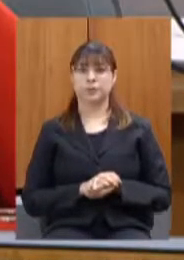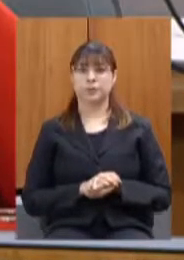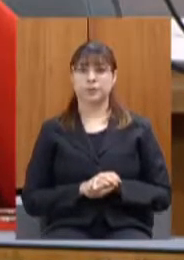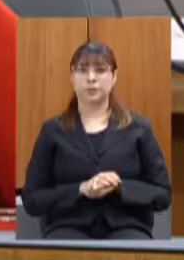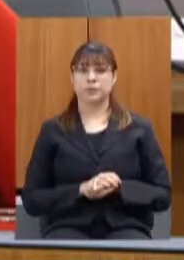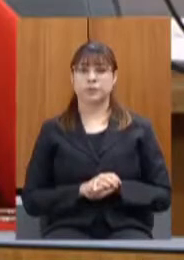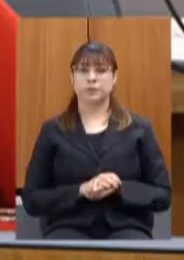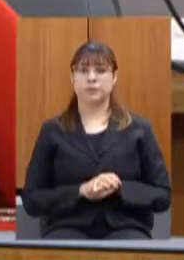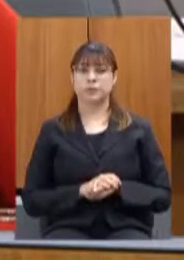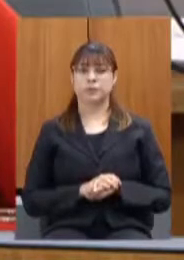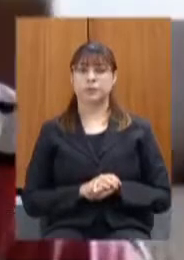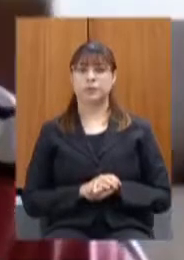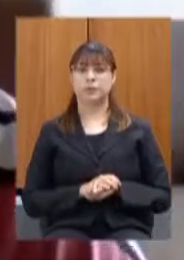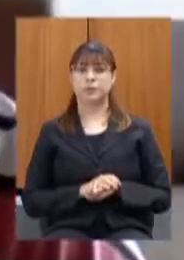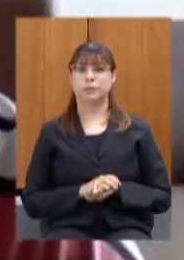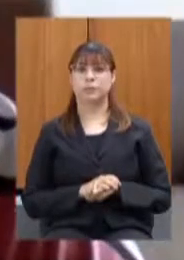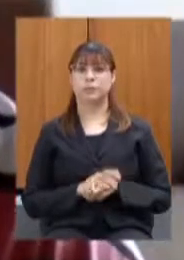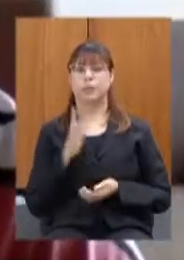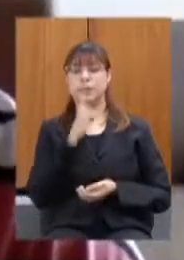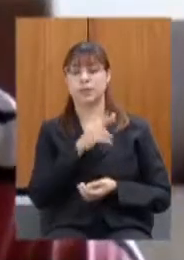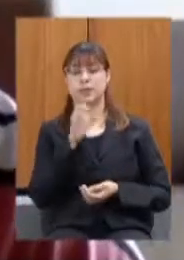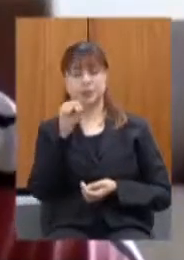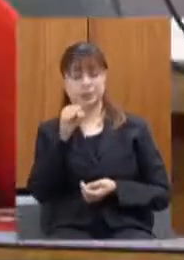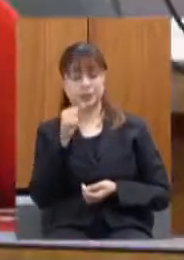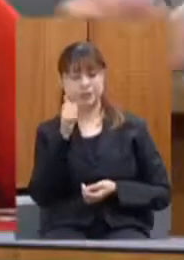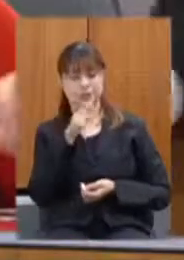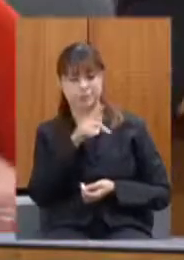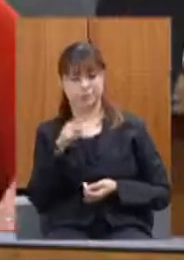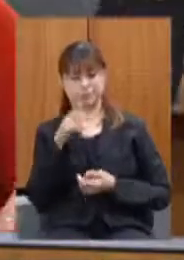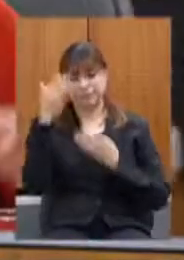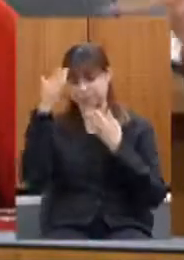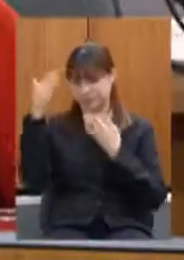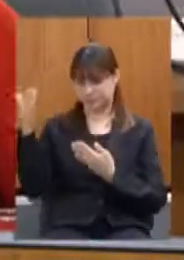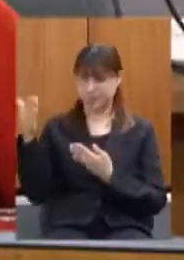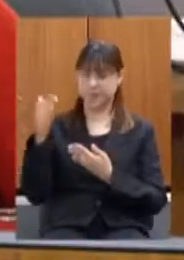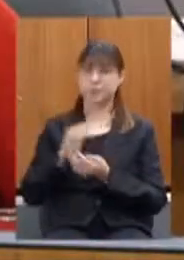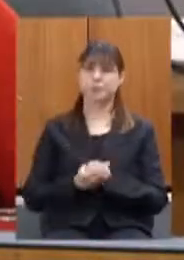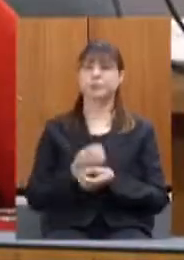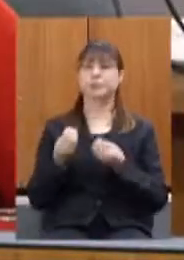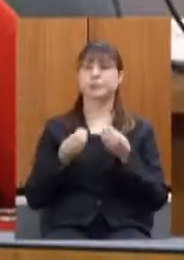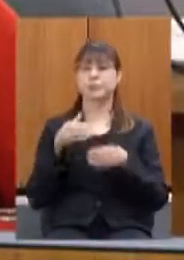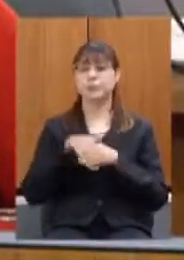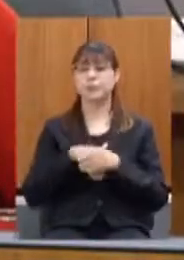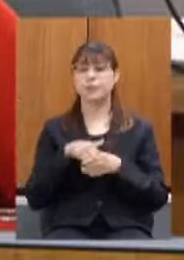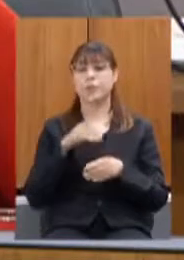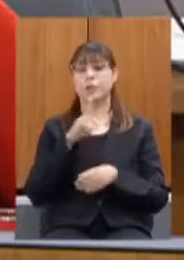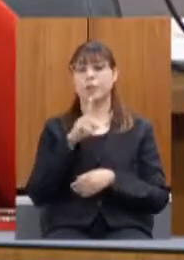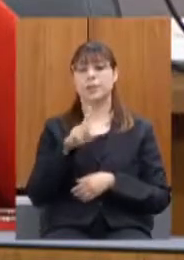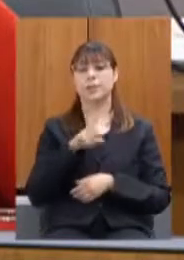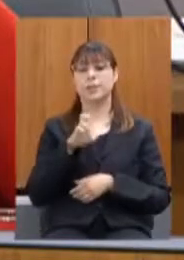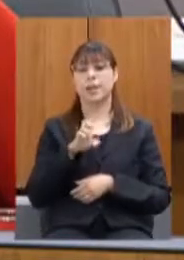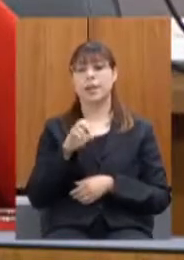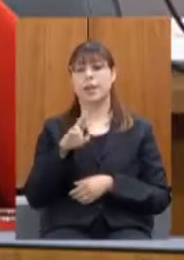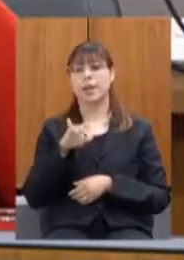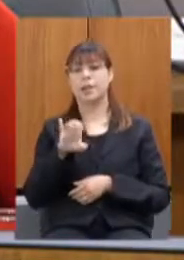consegui ligar aqui Virgílio Guimarães vota sim presidenta obrigada deputado como vota o deputado Zé Reis